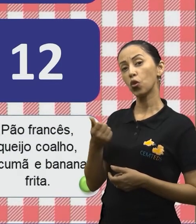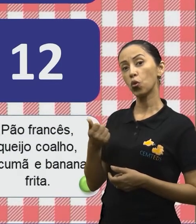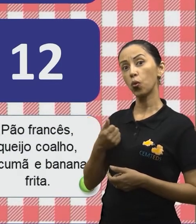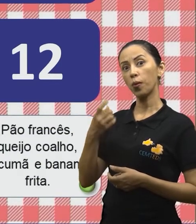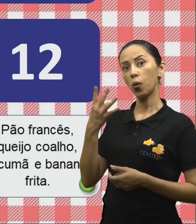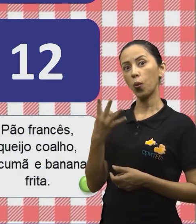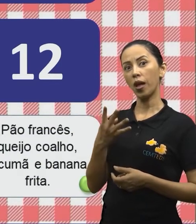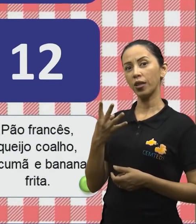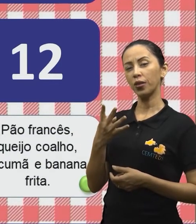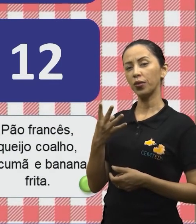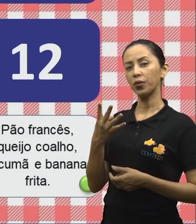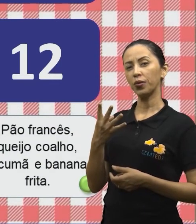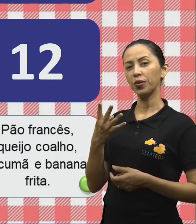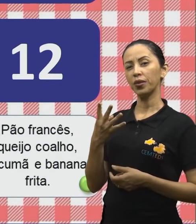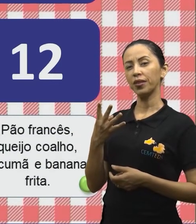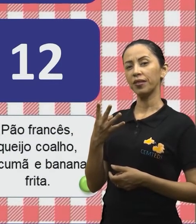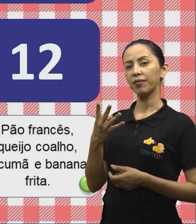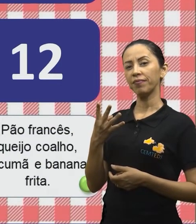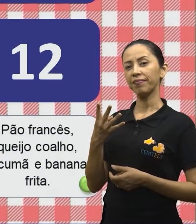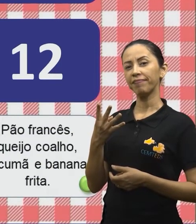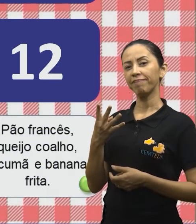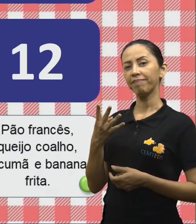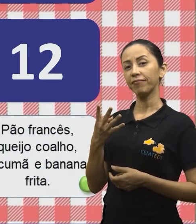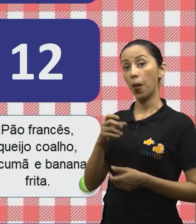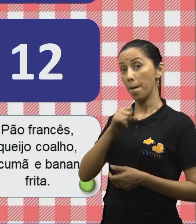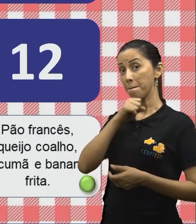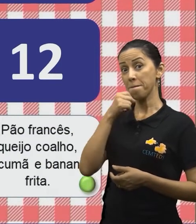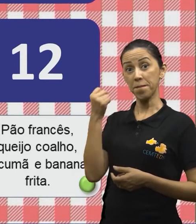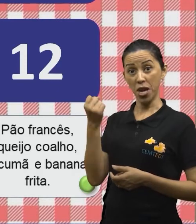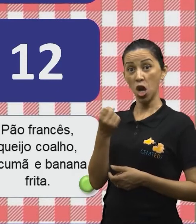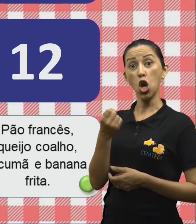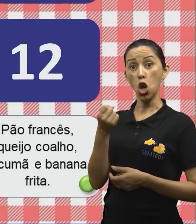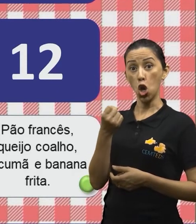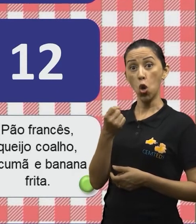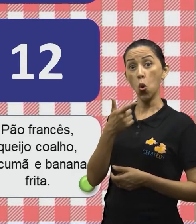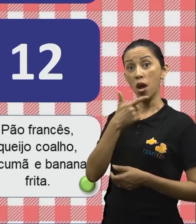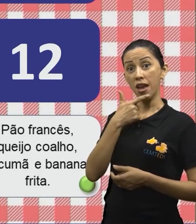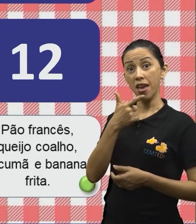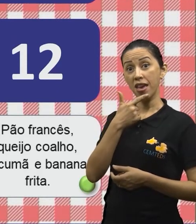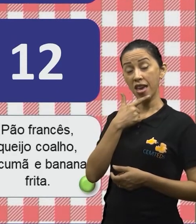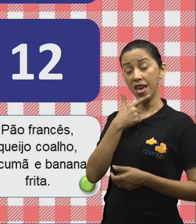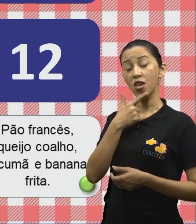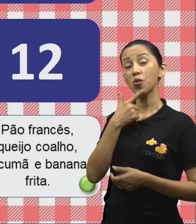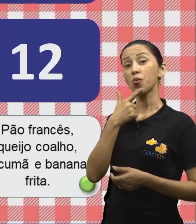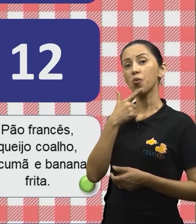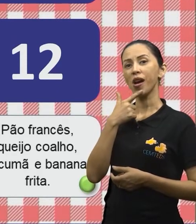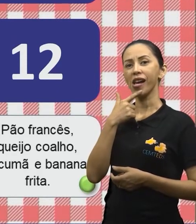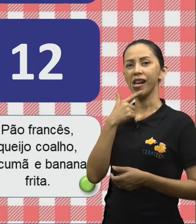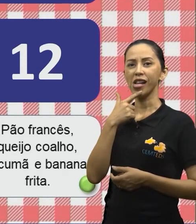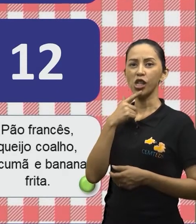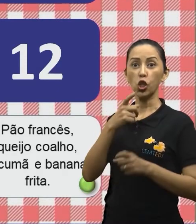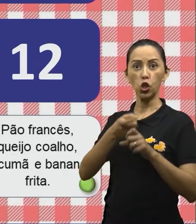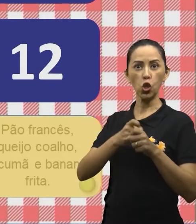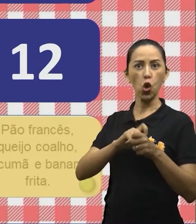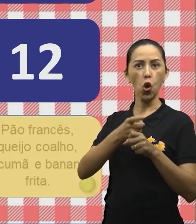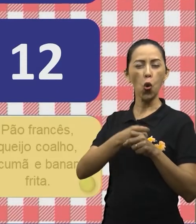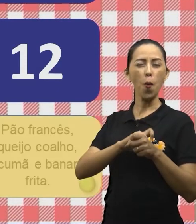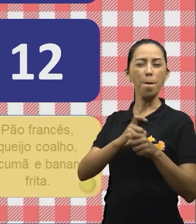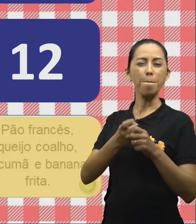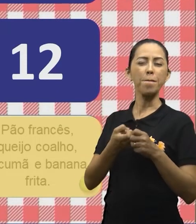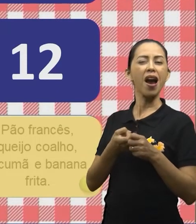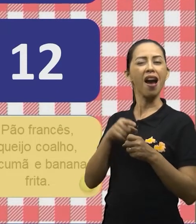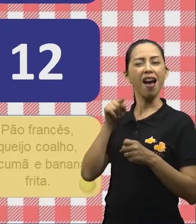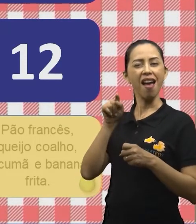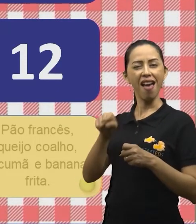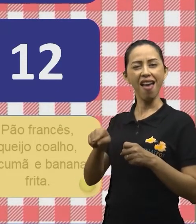Pão francês, queijo, coalho, Tucumã e banana frita. Uma receitinha de um X, cabocinho! Acertei! Vamos